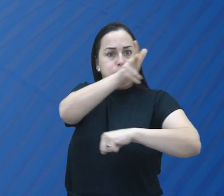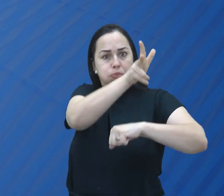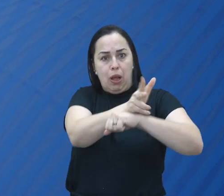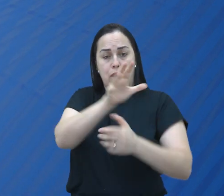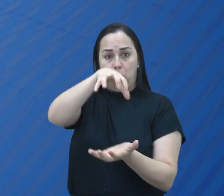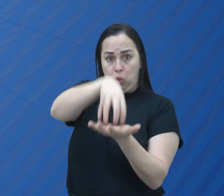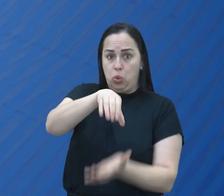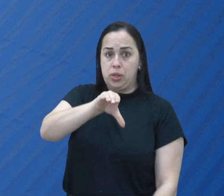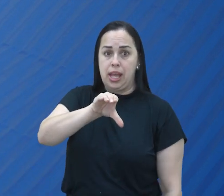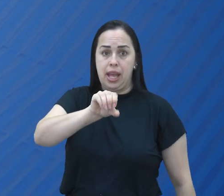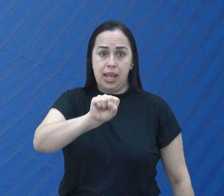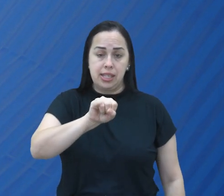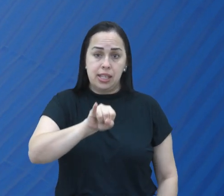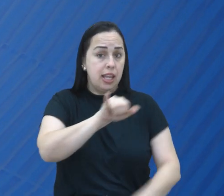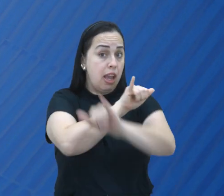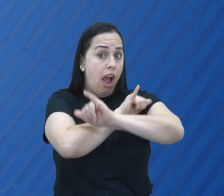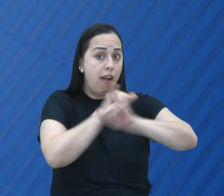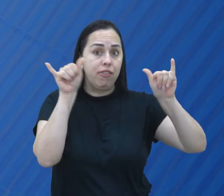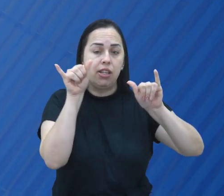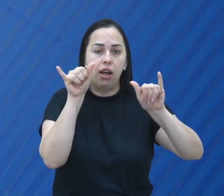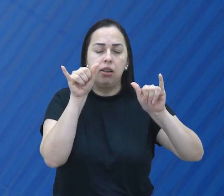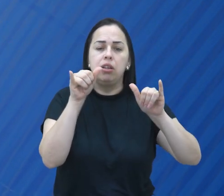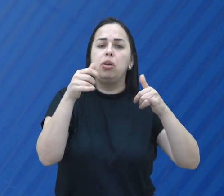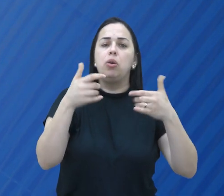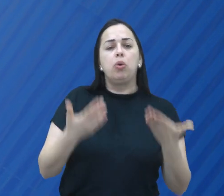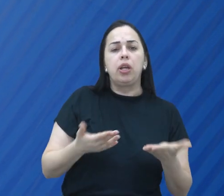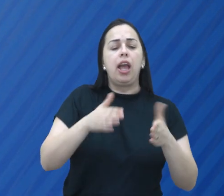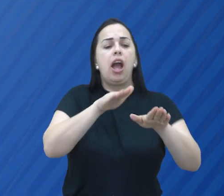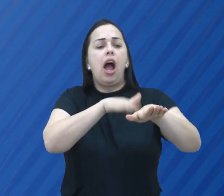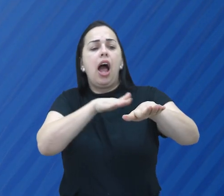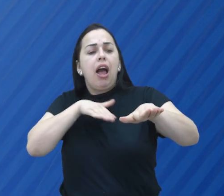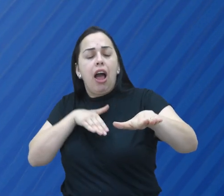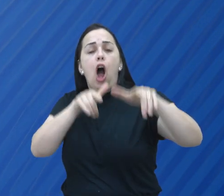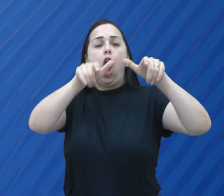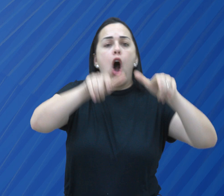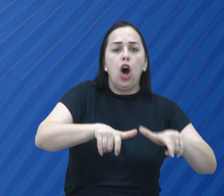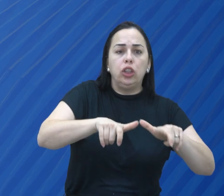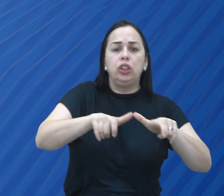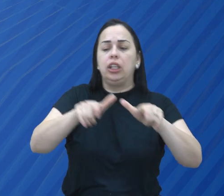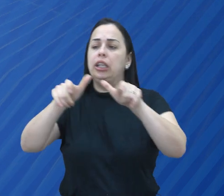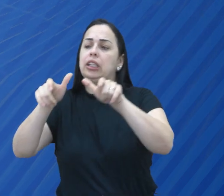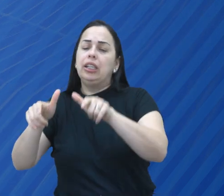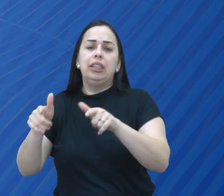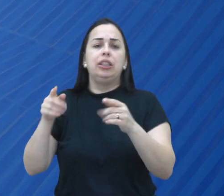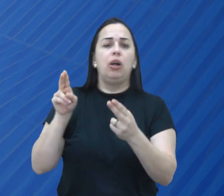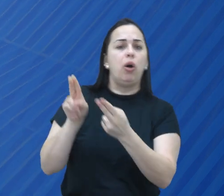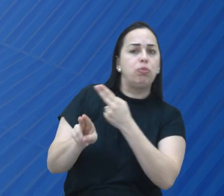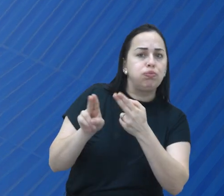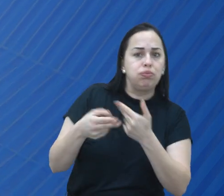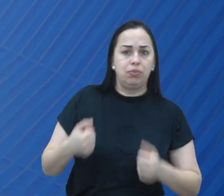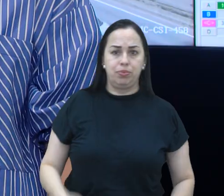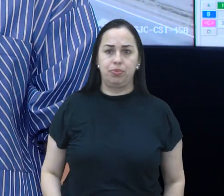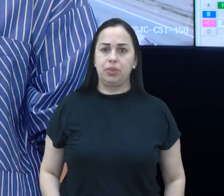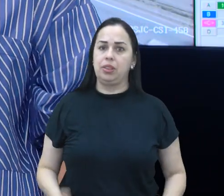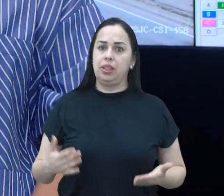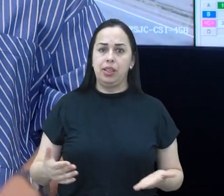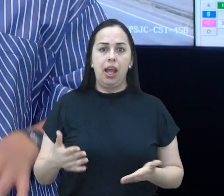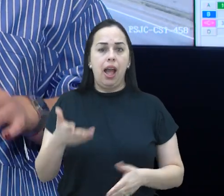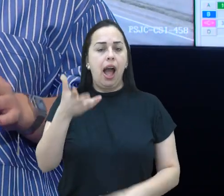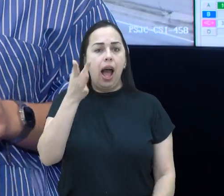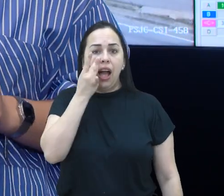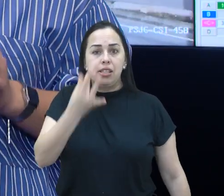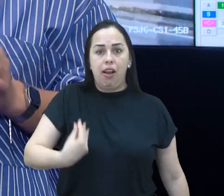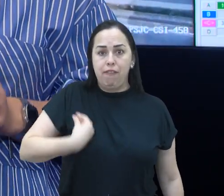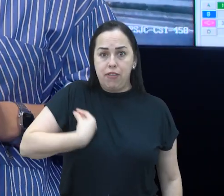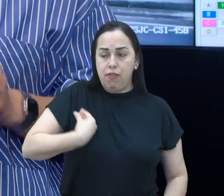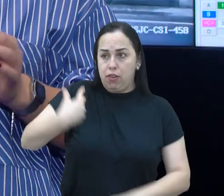inteligente do CSI para informar a população das condições do tráfego das principais vias do município. O acesso